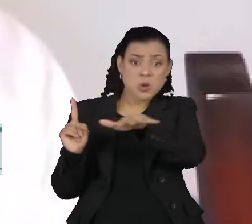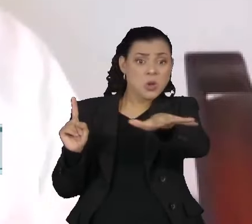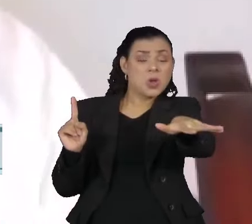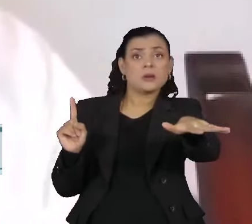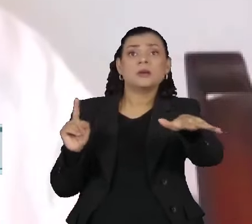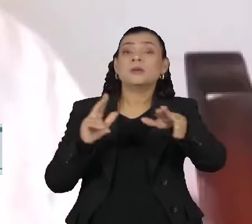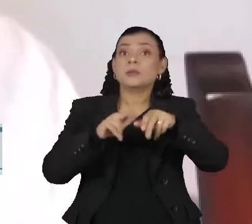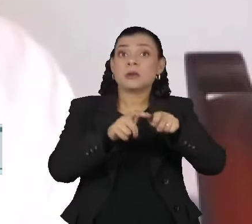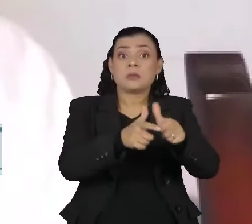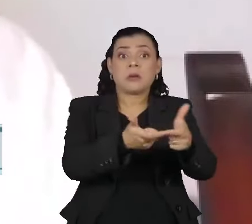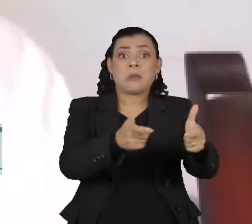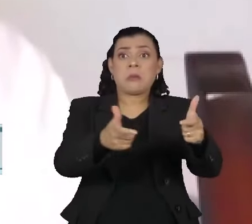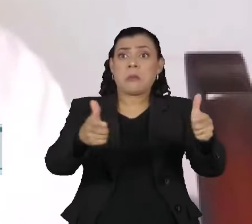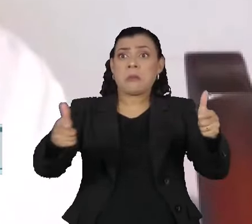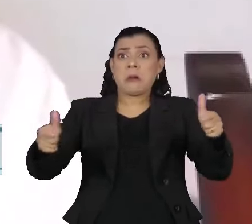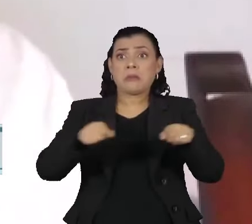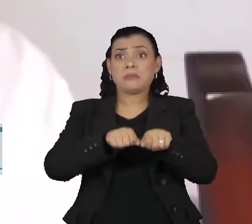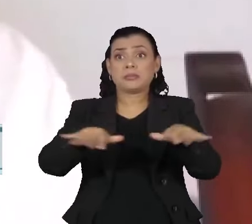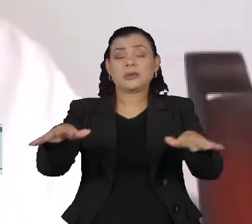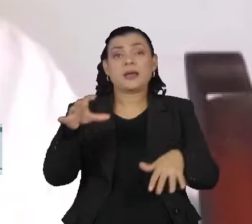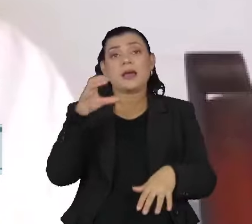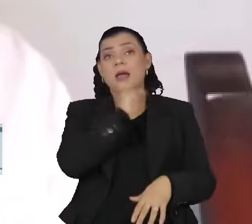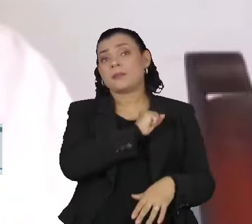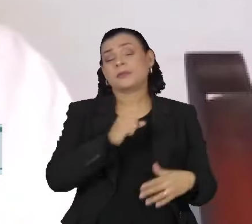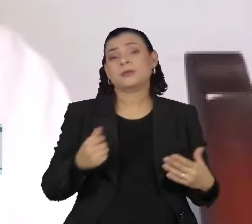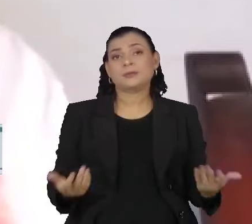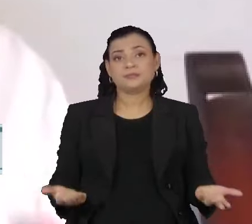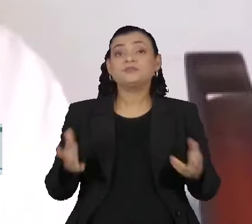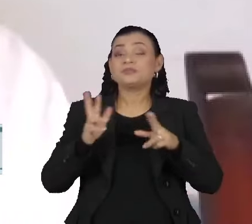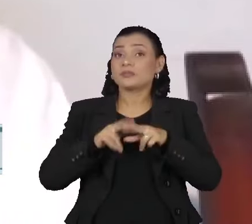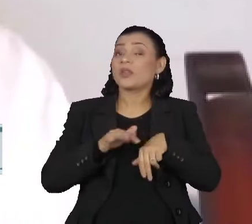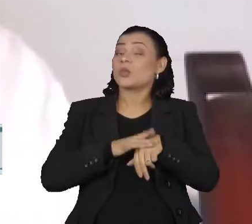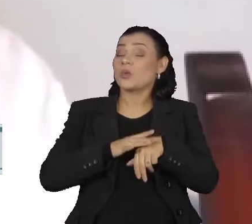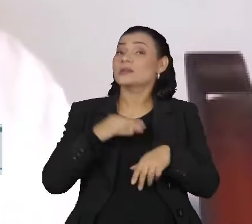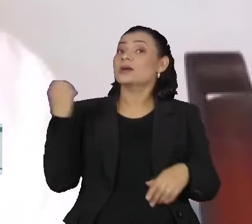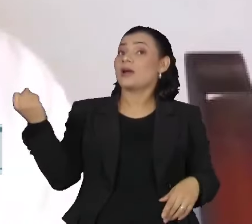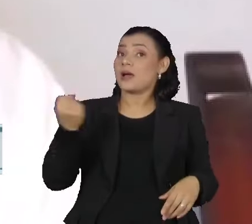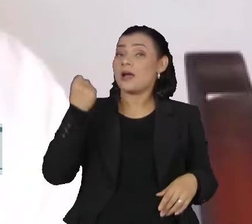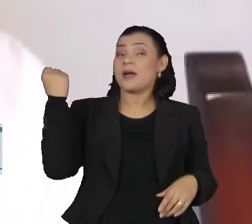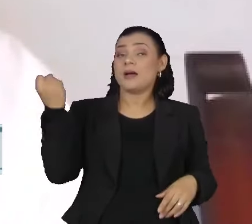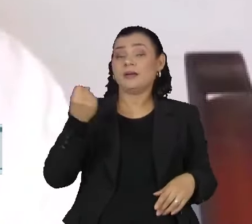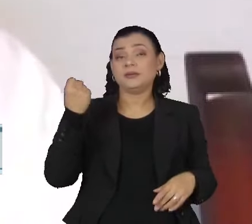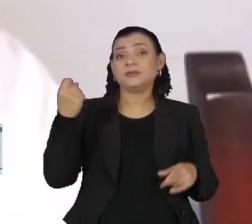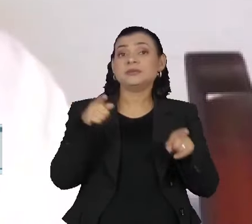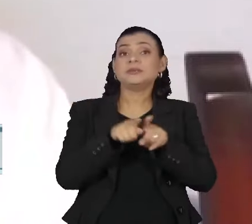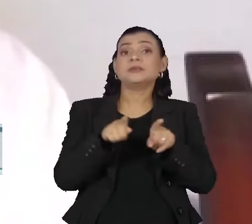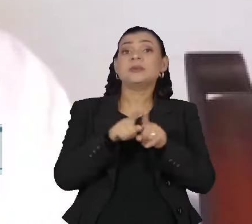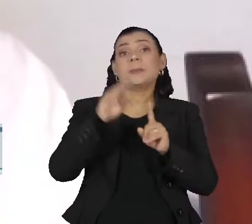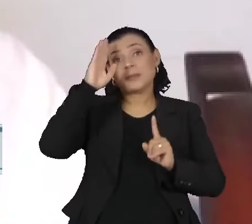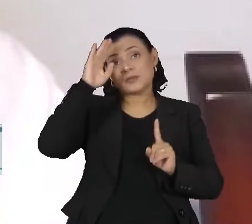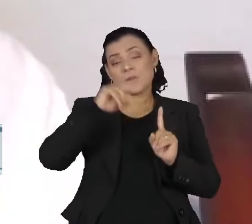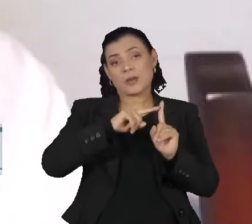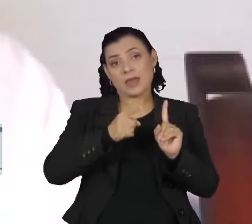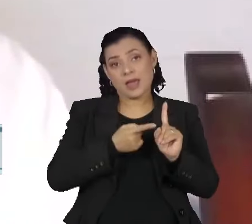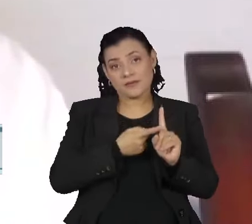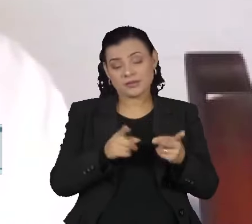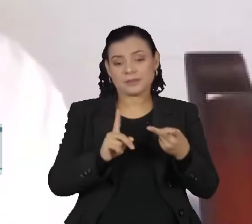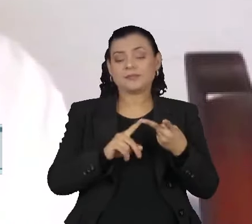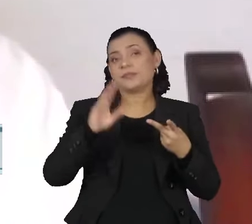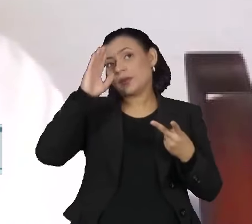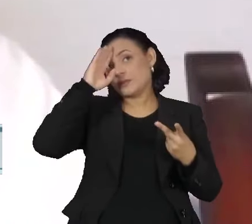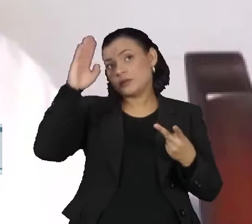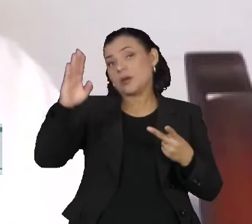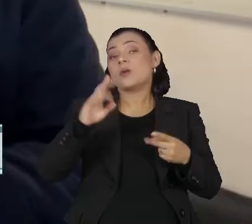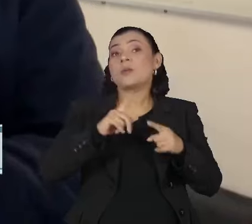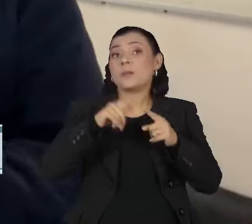epidemia, porque ela é altamente transmissível, e causar doenças mais severas, principalmente nas grávidas, nas pessoas que têm